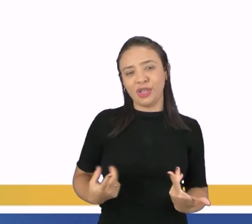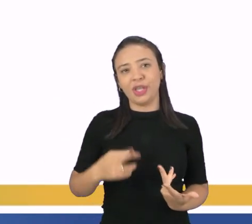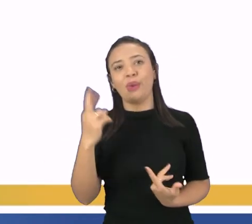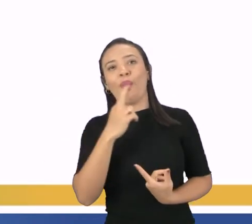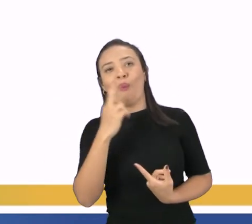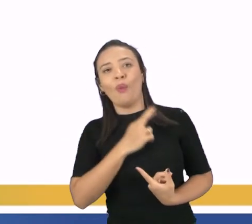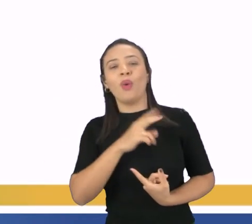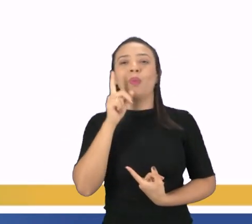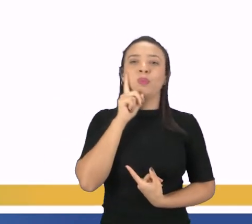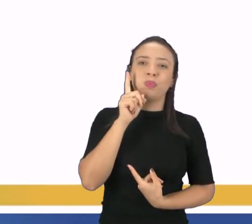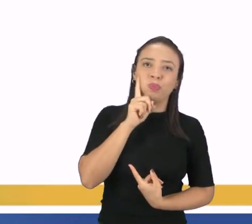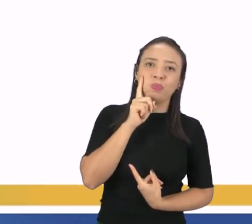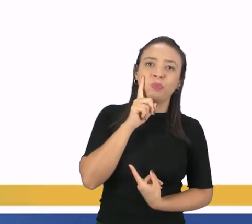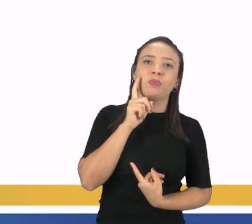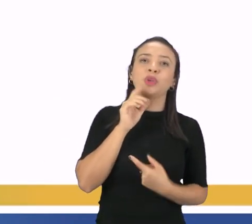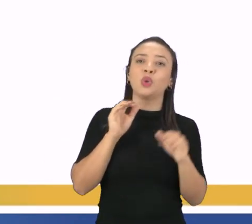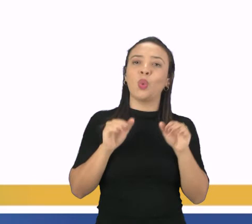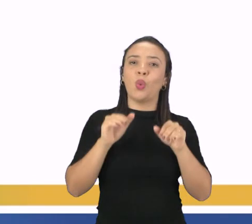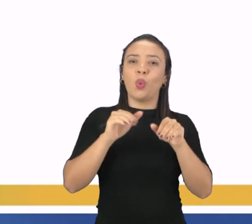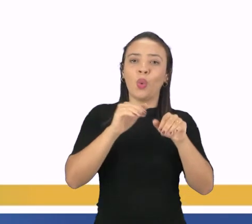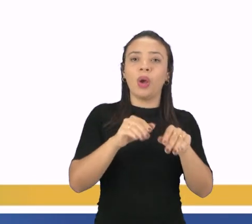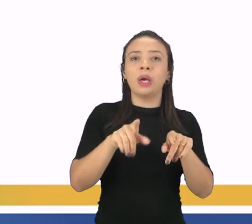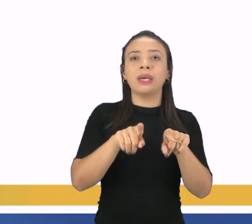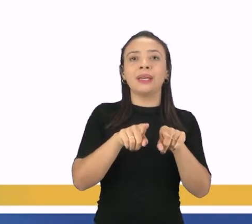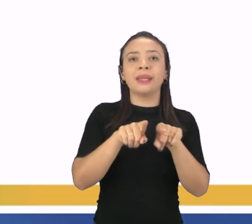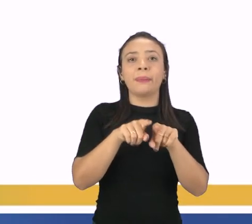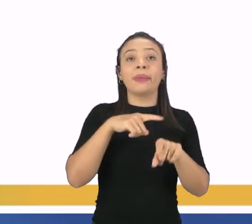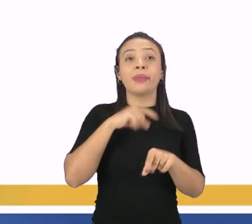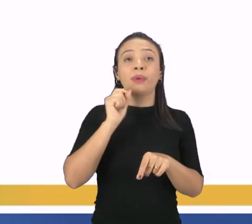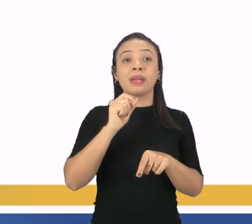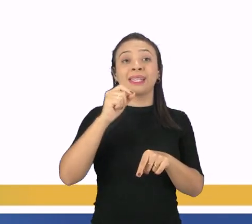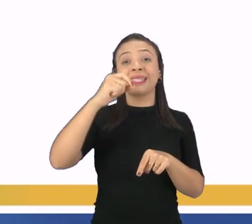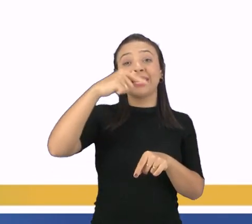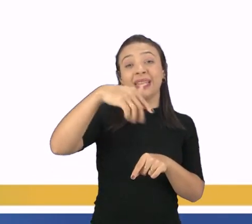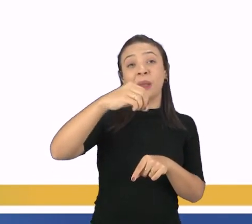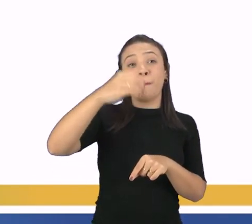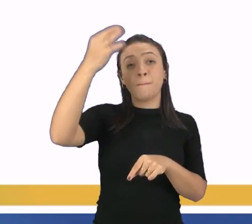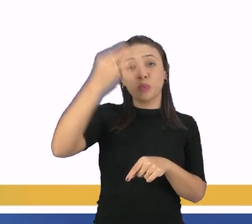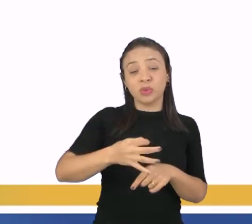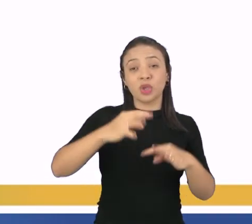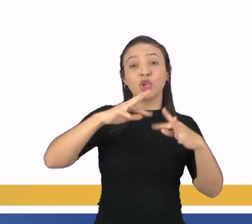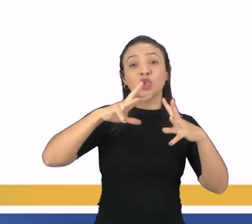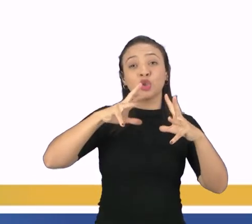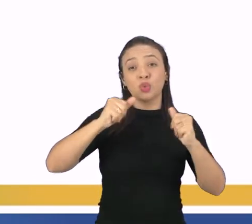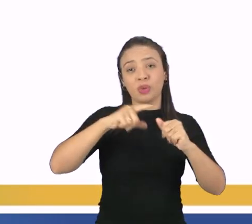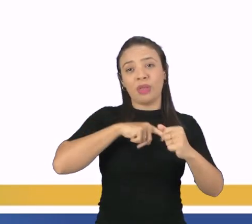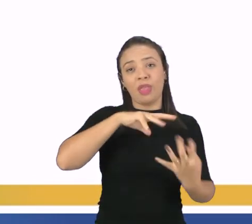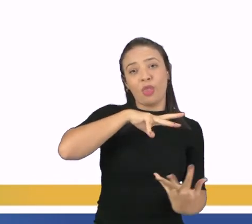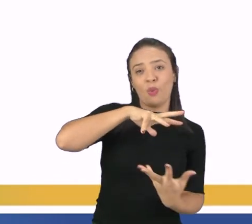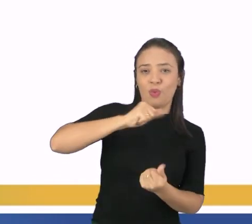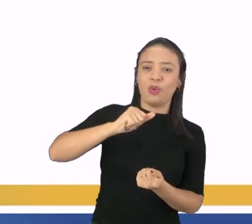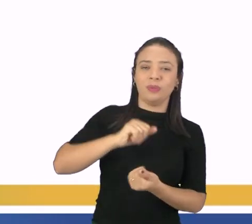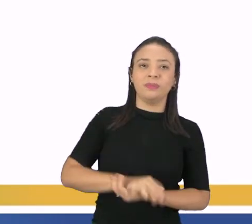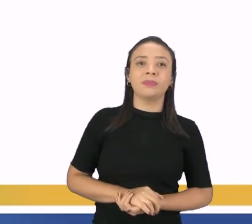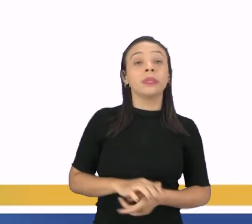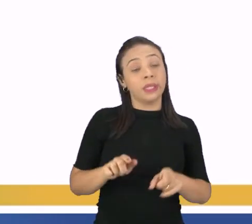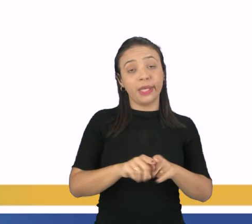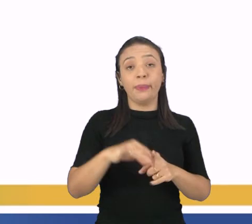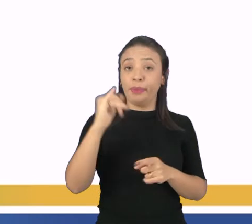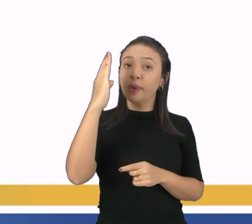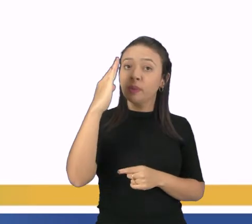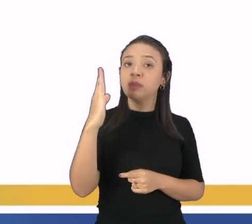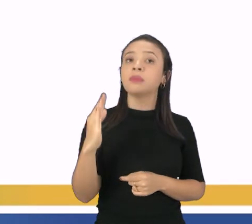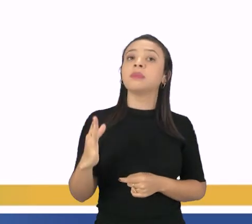Rússia, Estados Unidos e Austrália juntos tem cerca de 70% das reservas globais mas o Brasil também se destaca